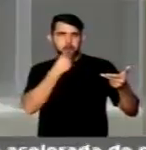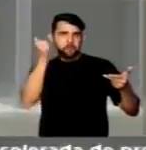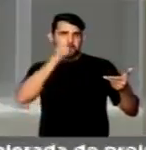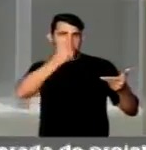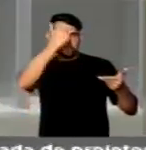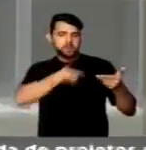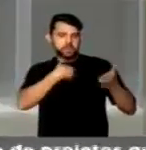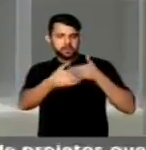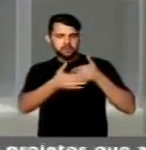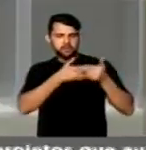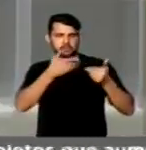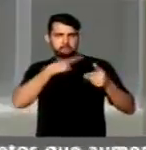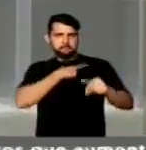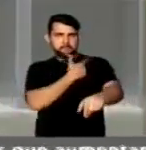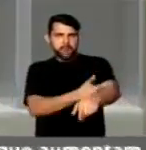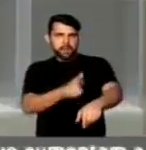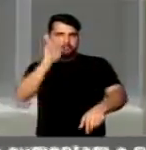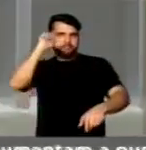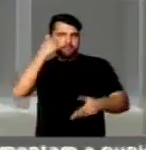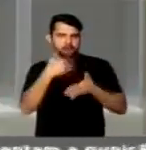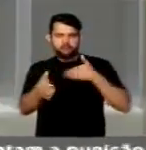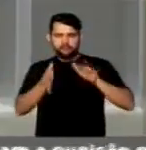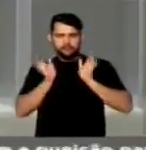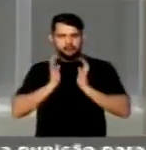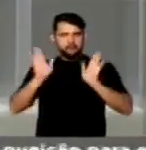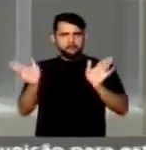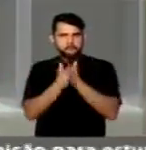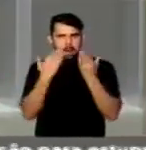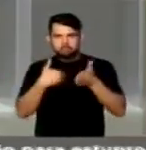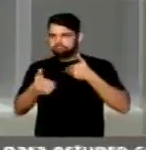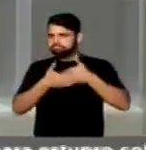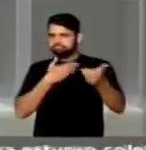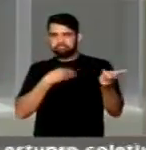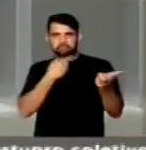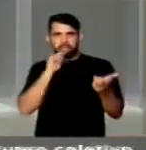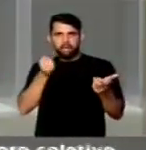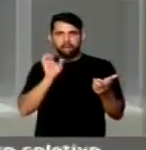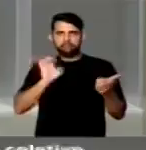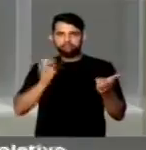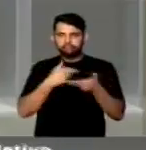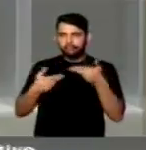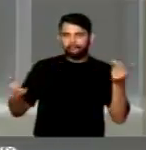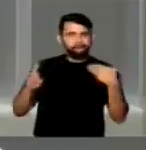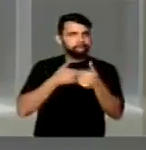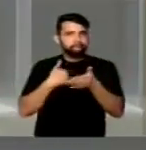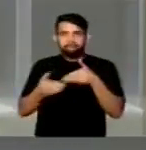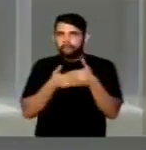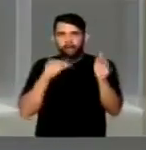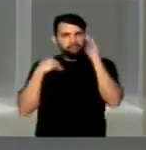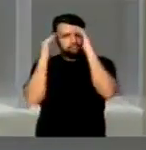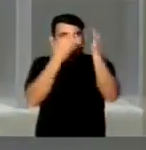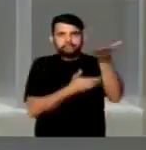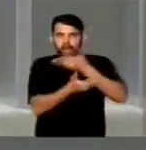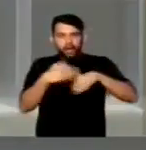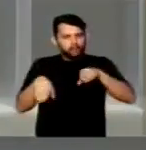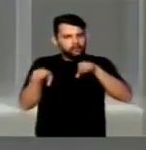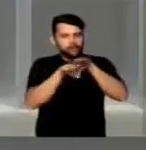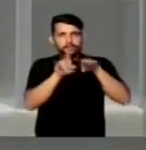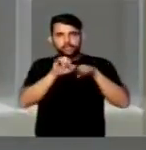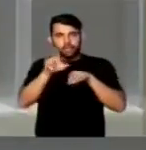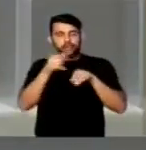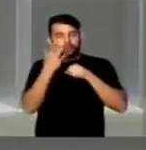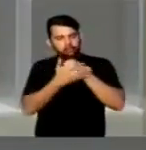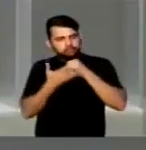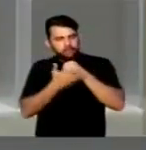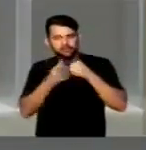ser homem ou mulher, branco ou negro, rico ou pobre, heterossexual ou homossexual. A igualdade de gênero